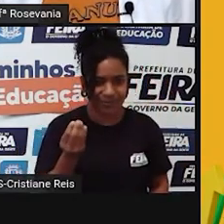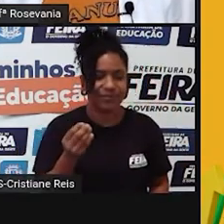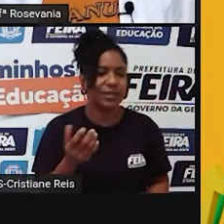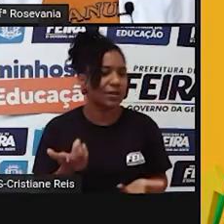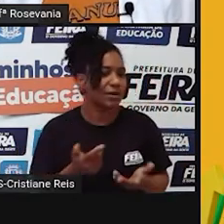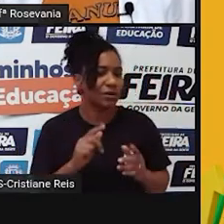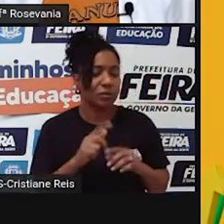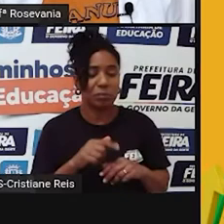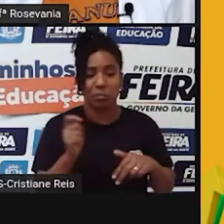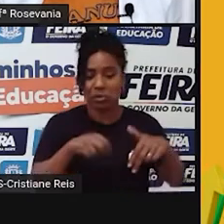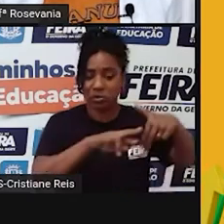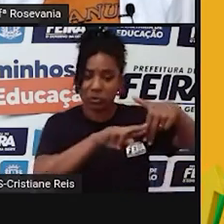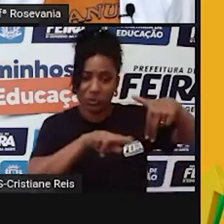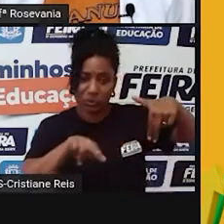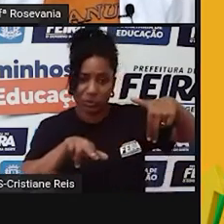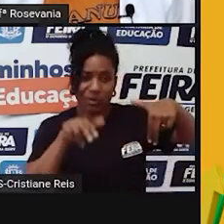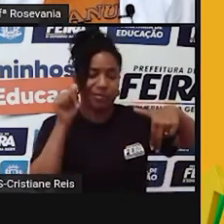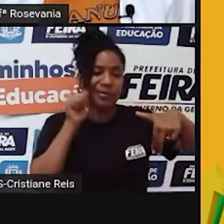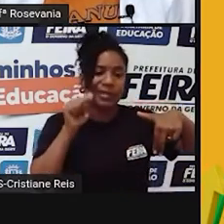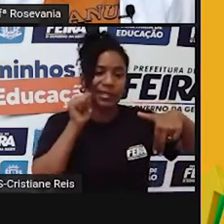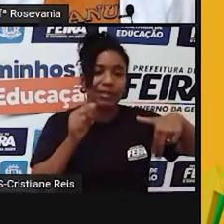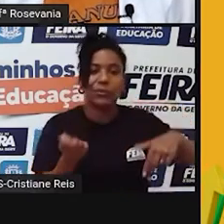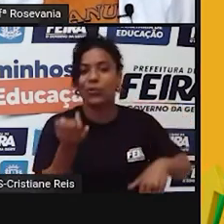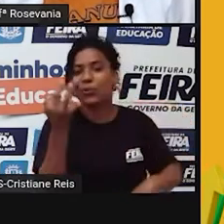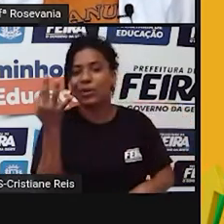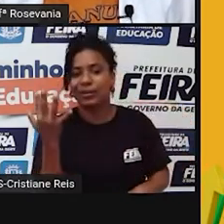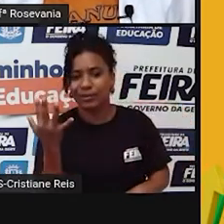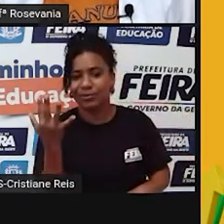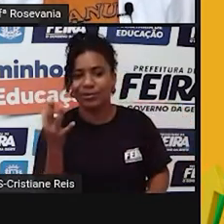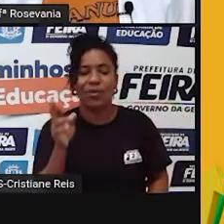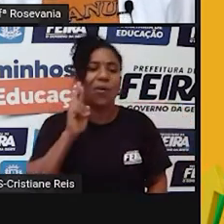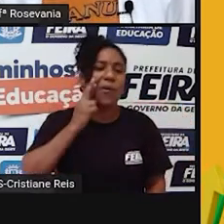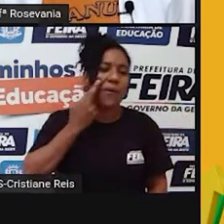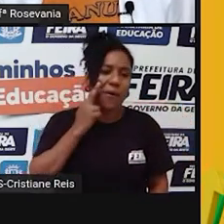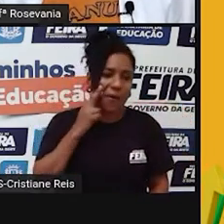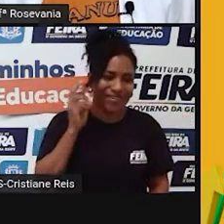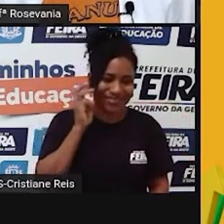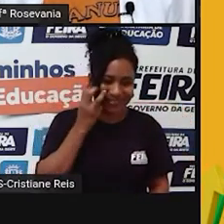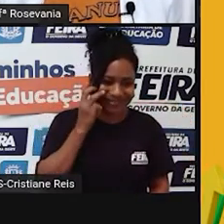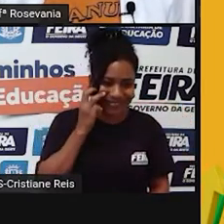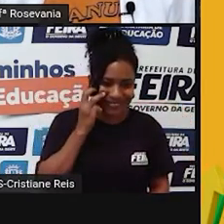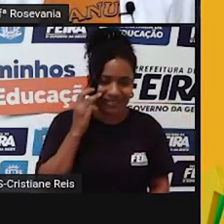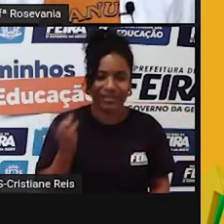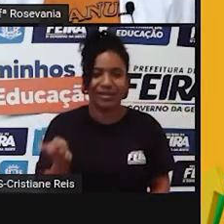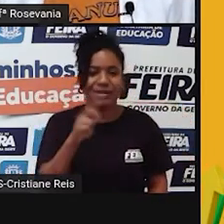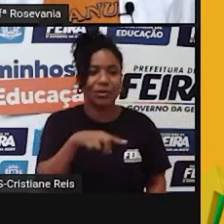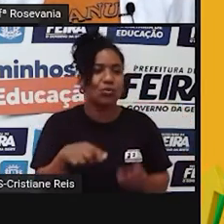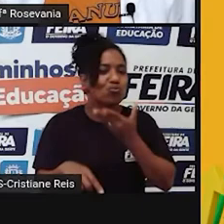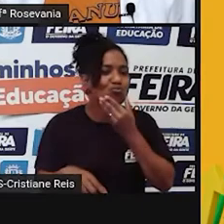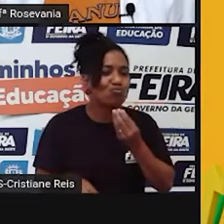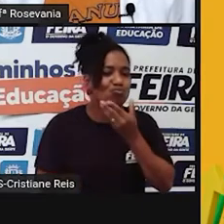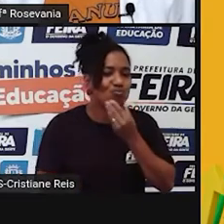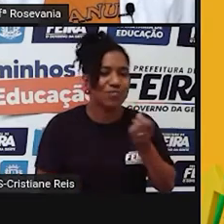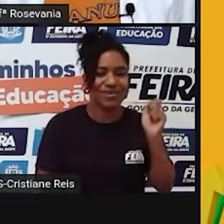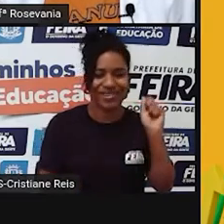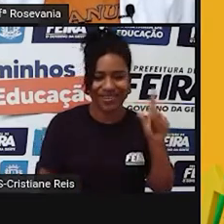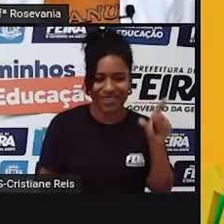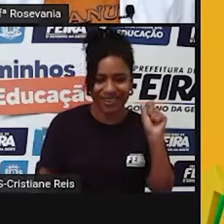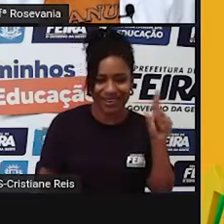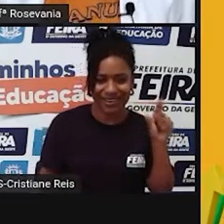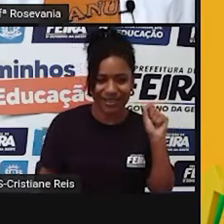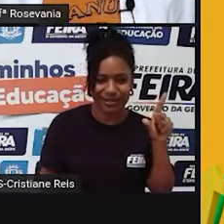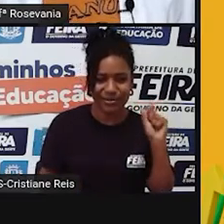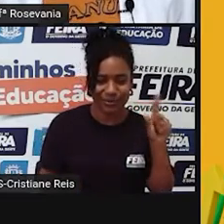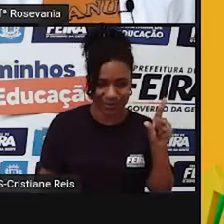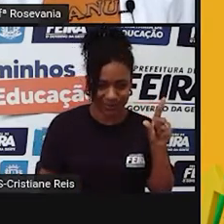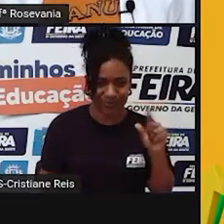gênero. O gênero feminino está representado aqui pela cor rosa, e o gênero masculino representado na cor azul.